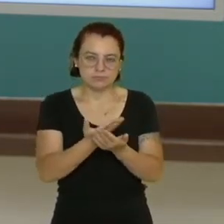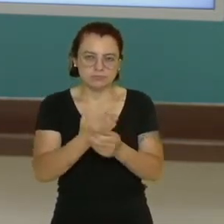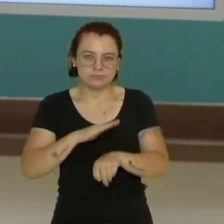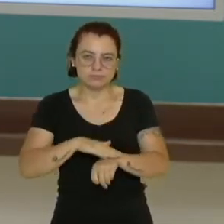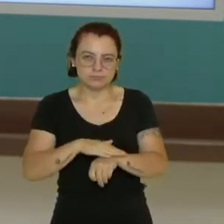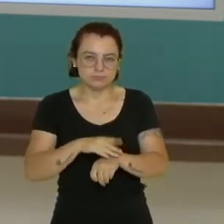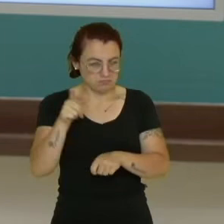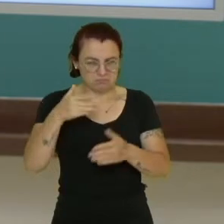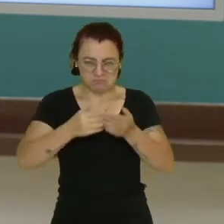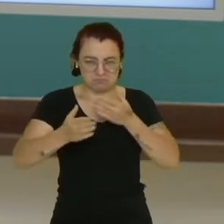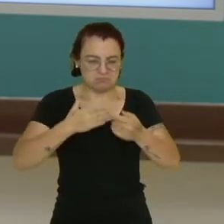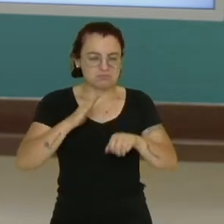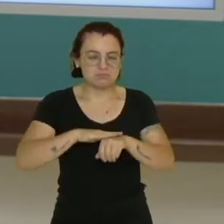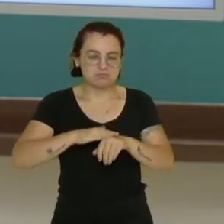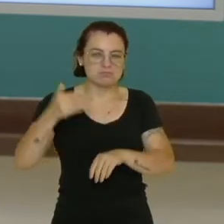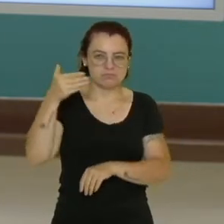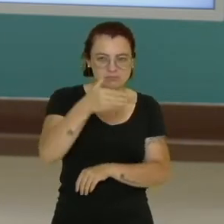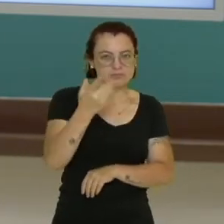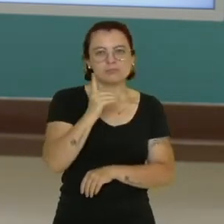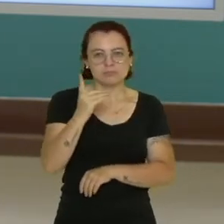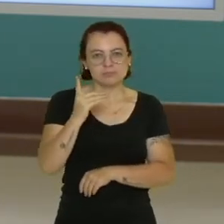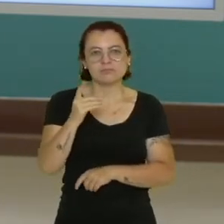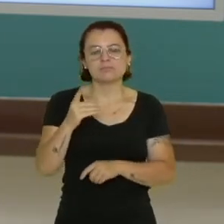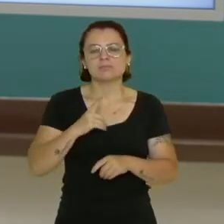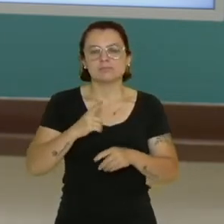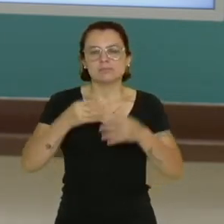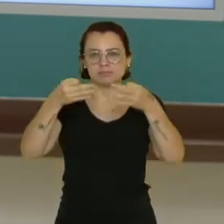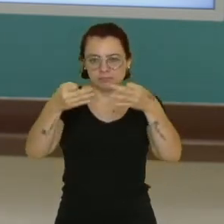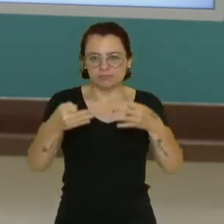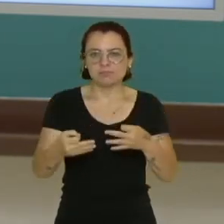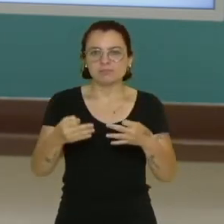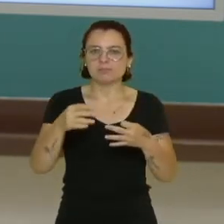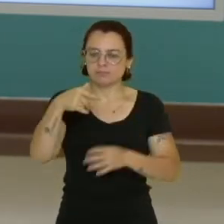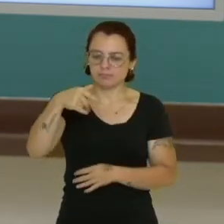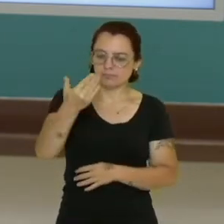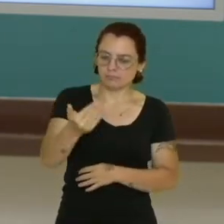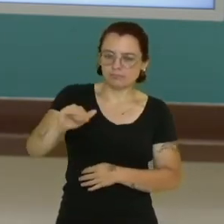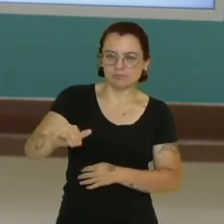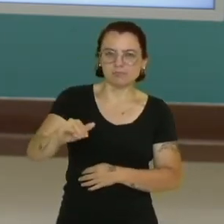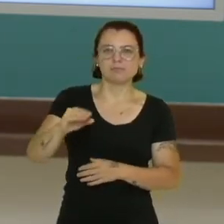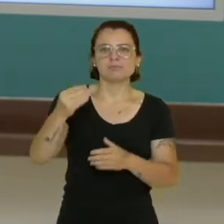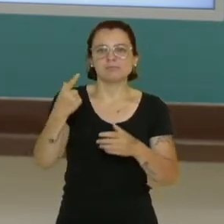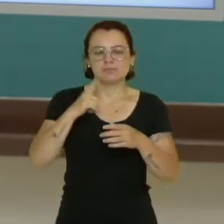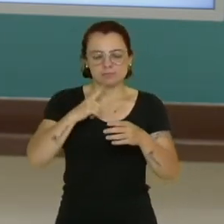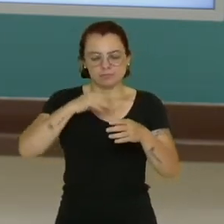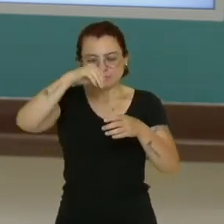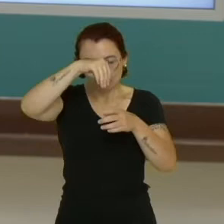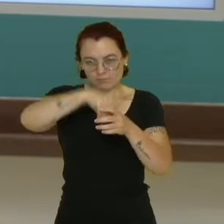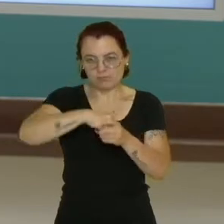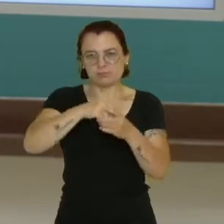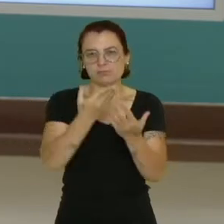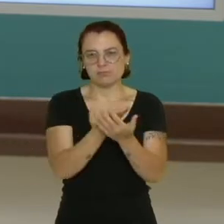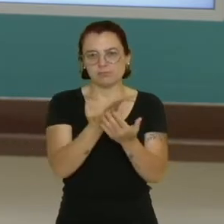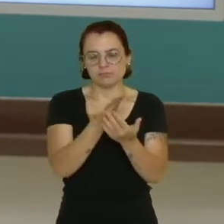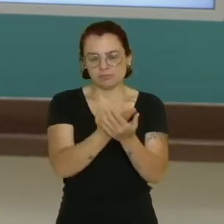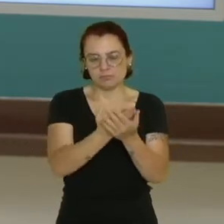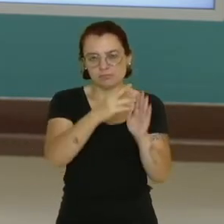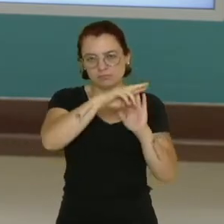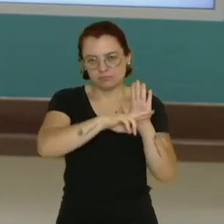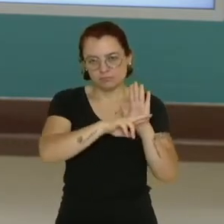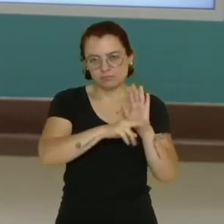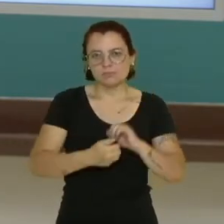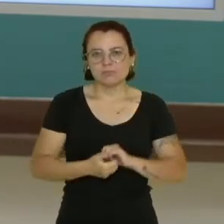em qualquer horário? Não. E o que regula o horário? É justamente o regimento escolar. Qual é o período que você estará na escola?